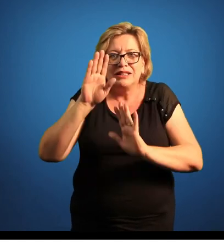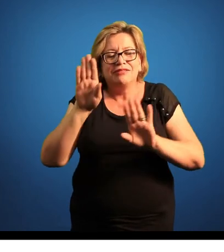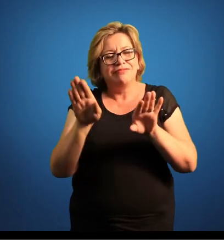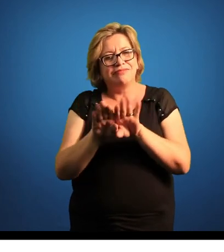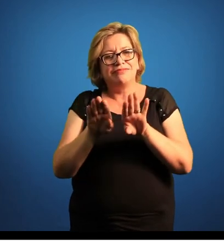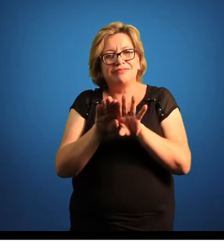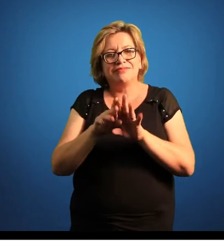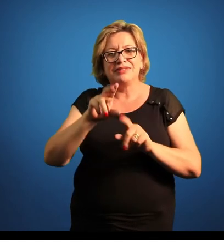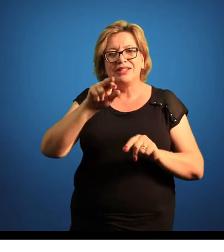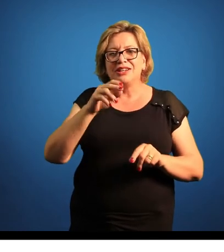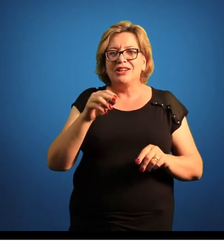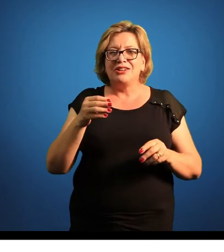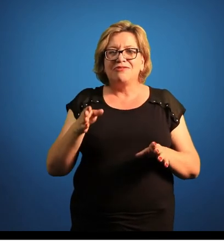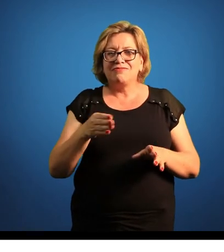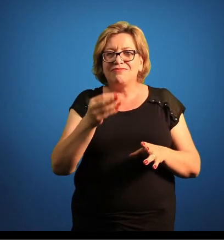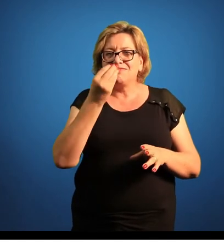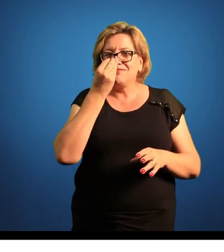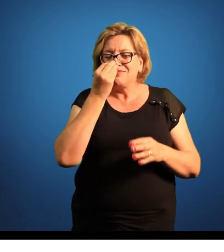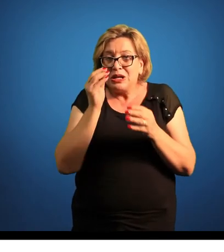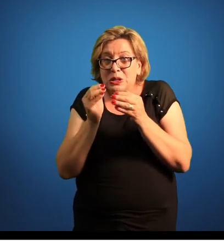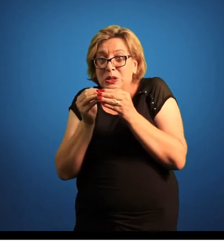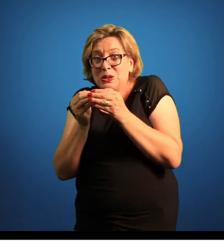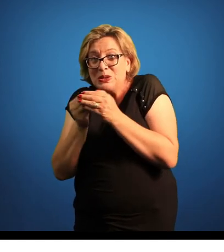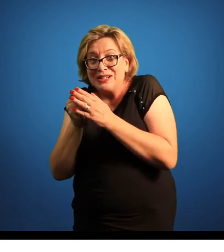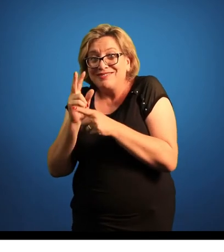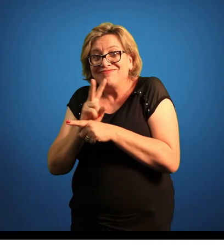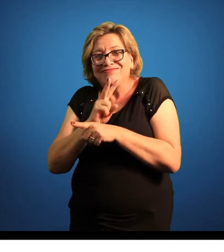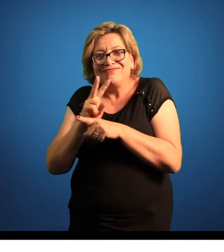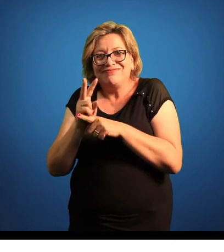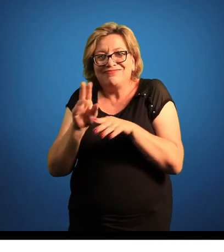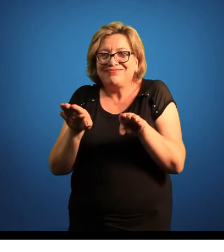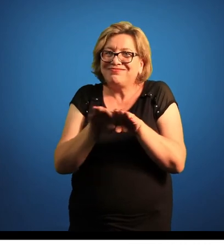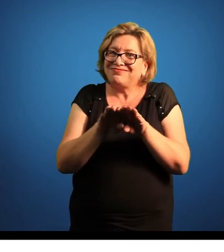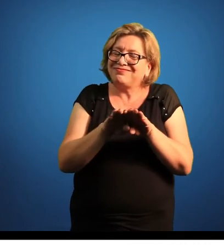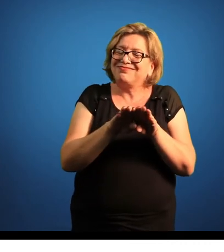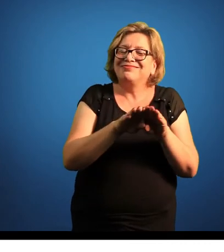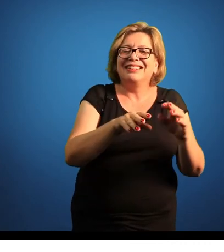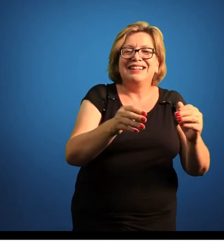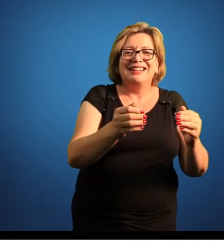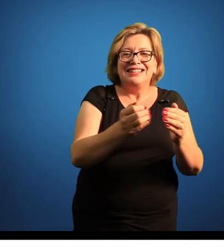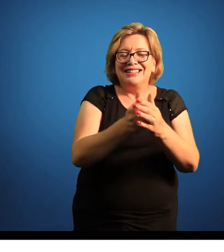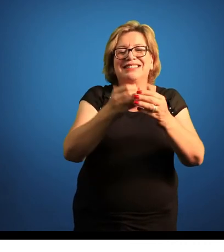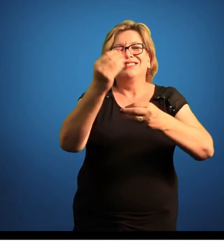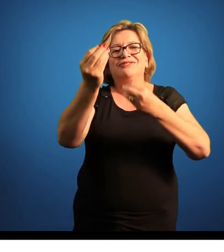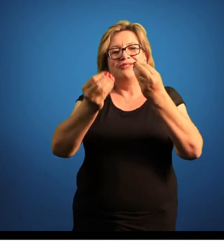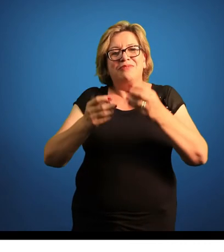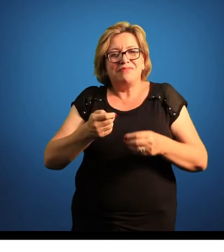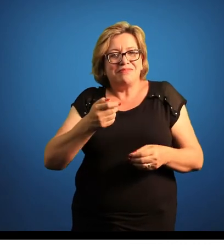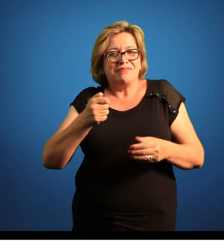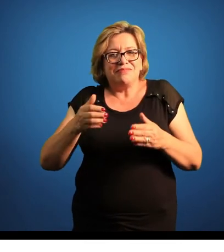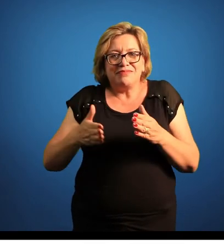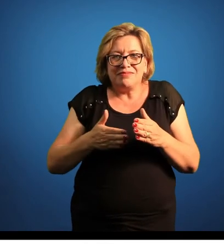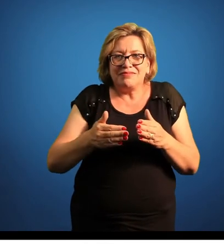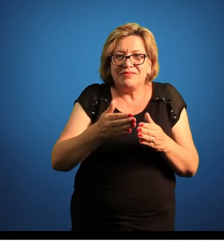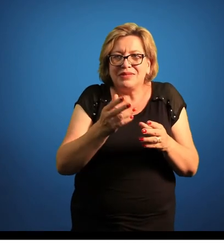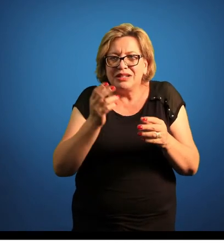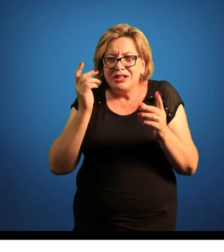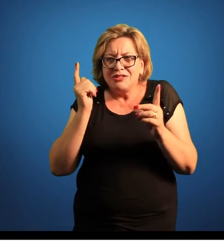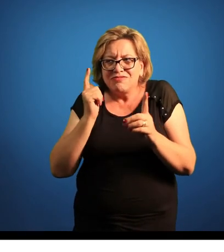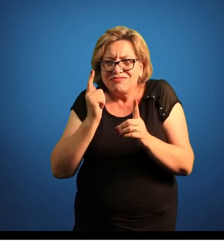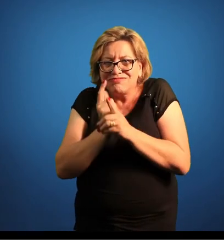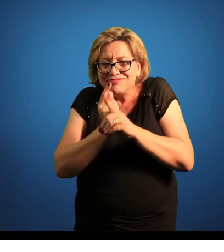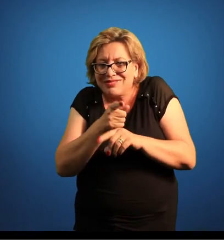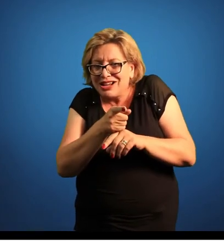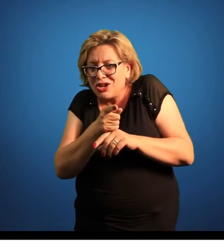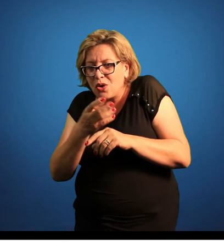mesma forma como o peixe palhaço se protege nas anêmonas, ele se protege nos corais, né? Então, poucos peixes conseguem encontrar ele ali ou